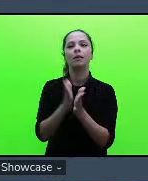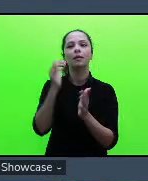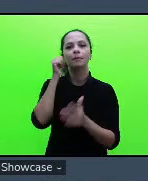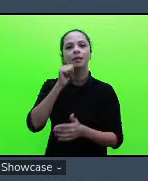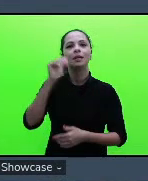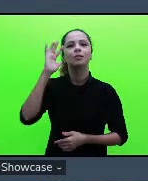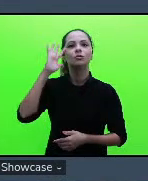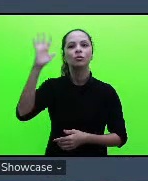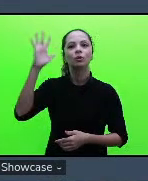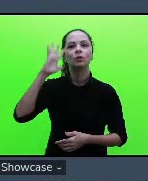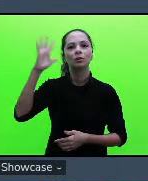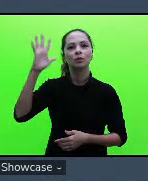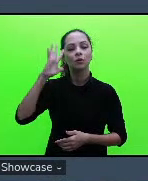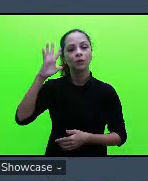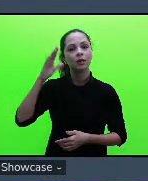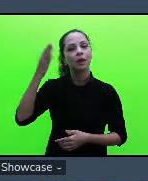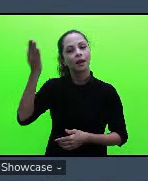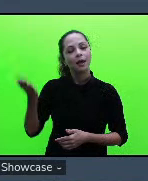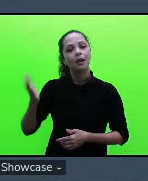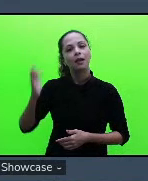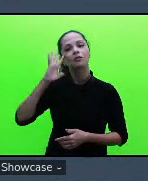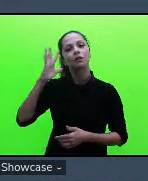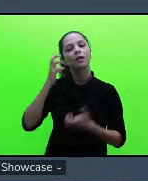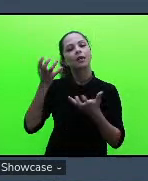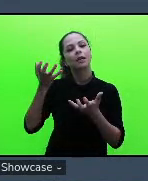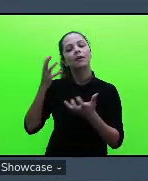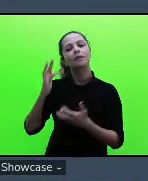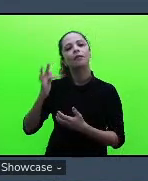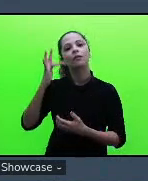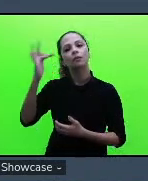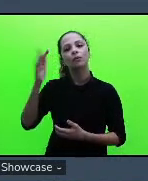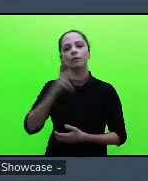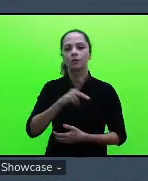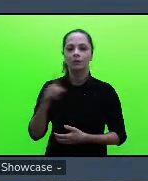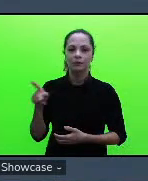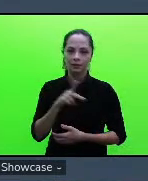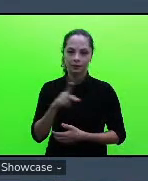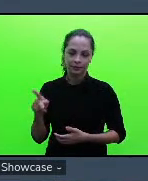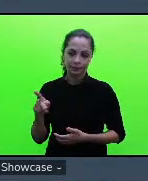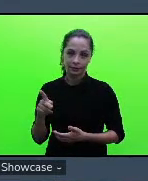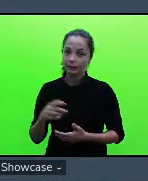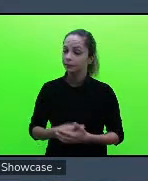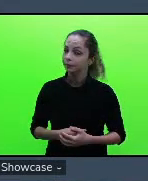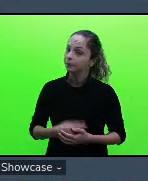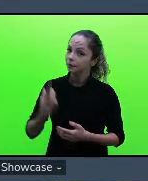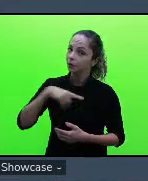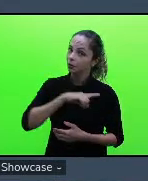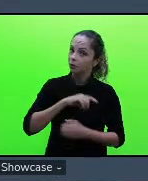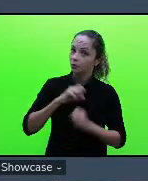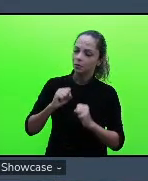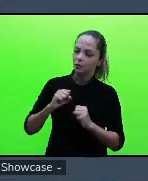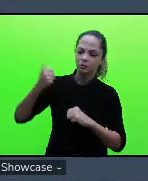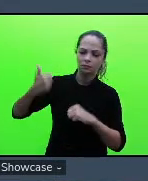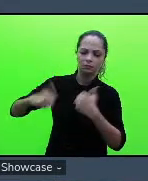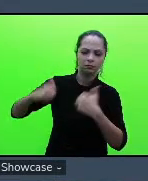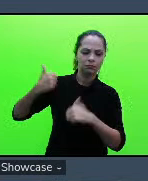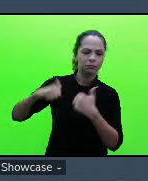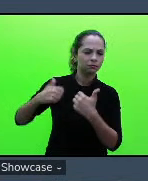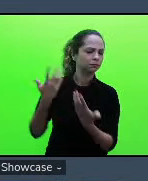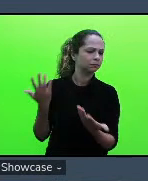que ela sonhava em ser professora é uma crítica que a gente pode fazer do porquê uma pessoa